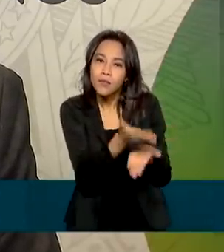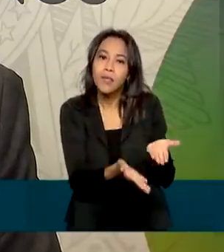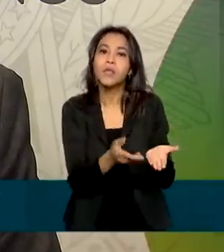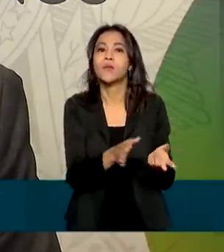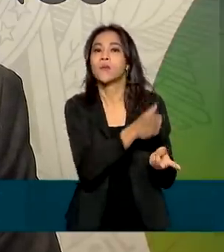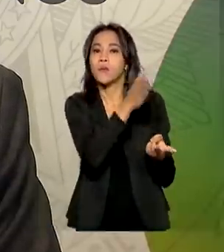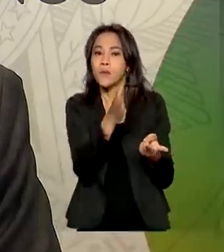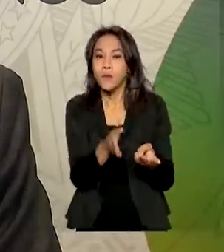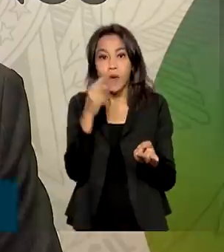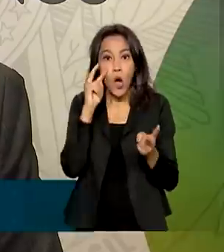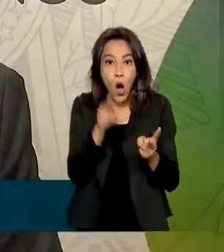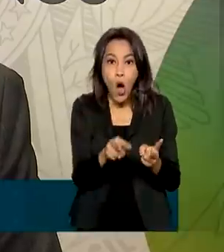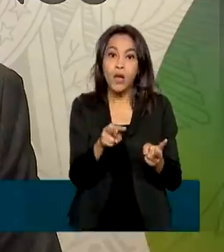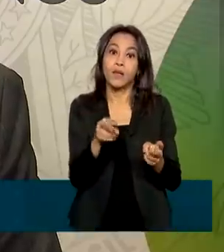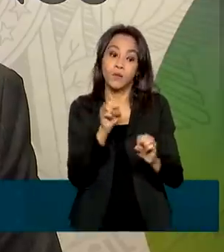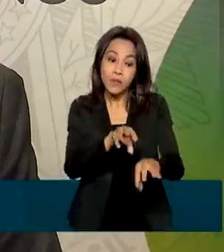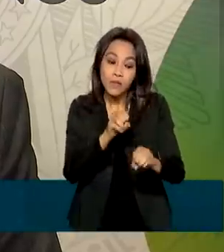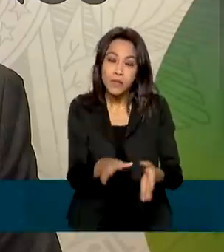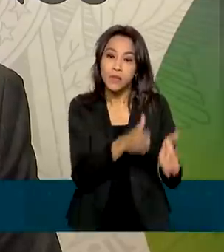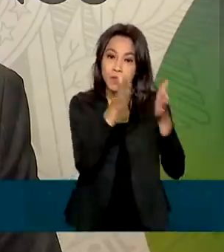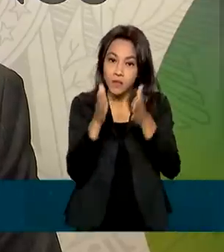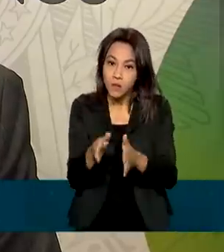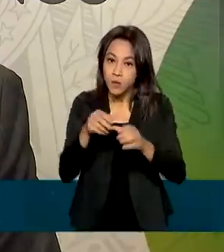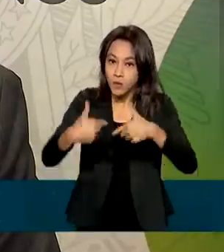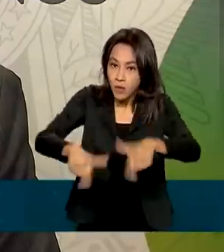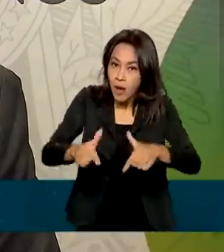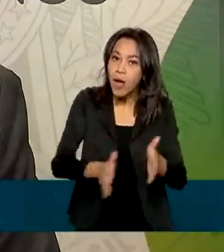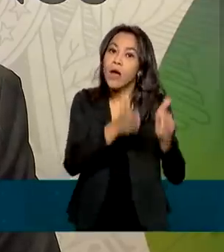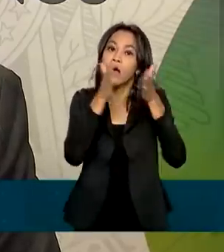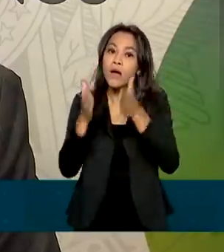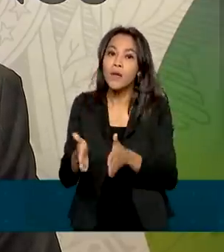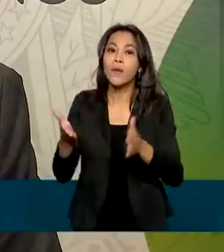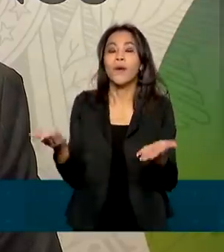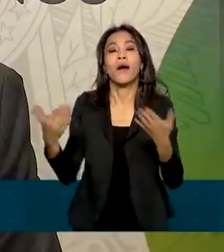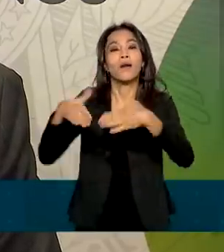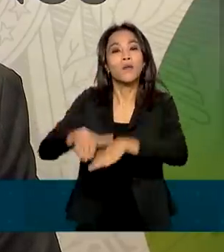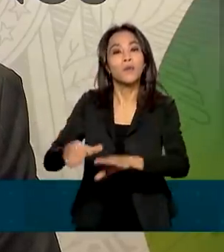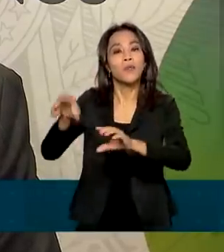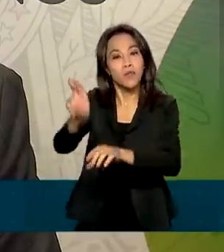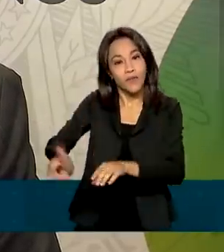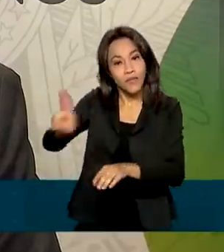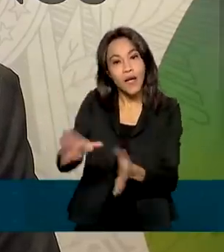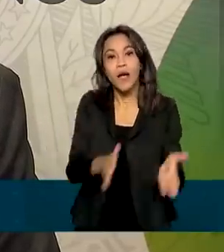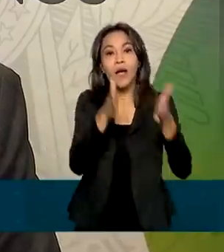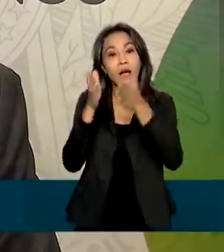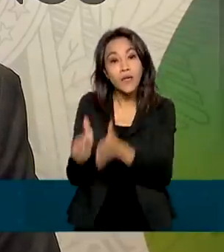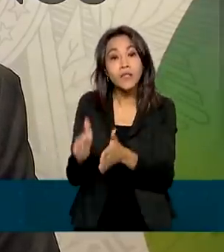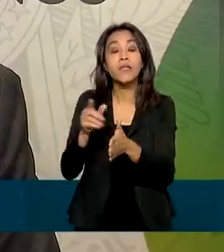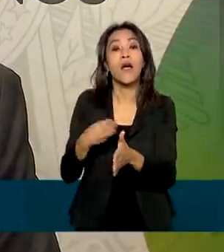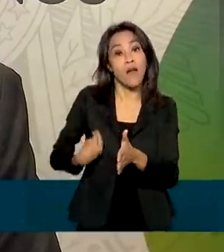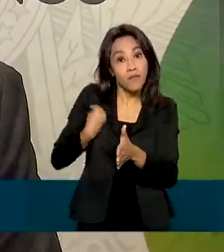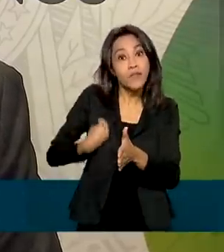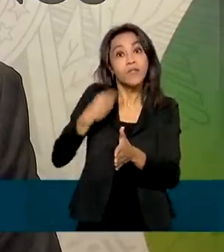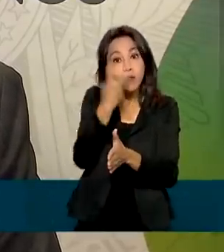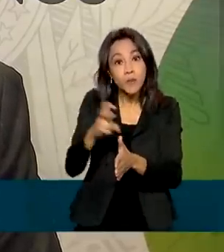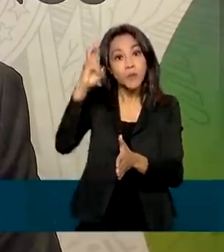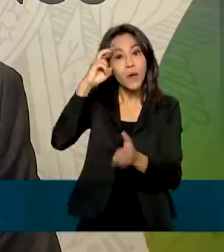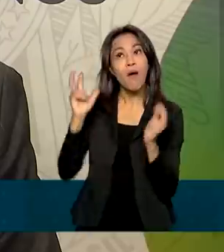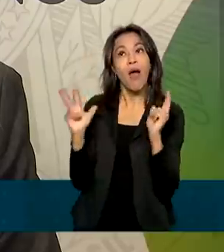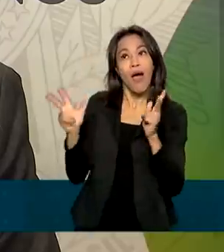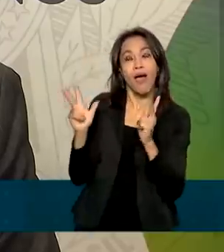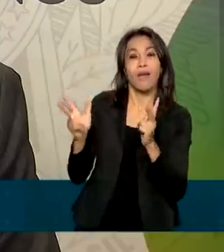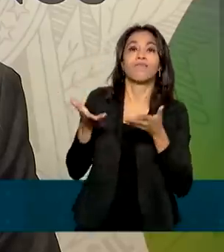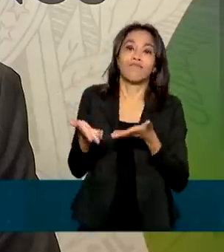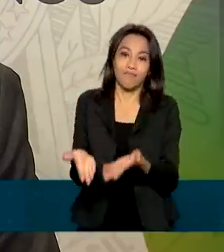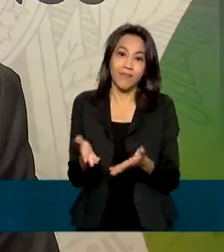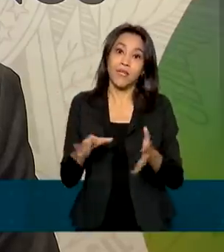ponto de vista da educação, do trabalho, da sua integração à universidade, à vida cultural, ao lazer. E a proposta